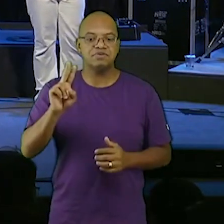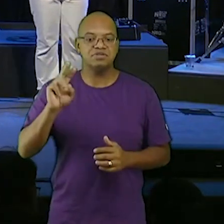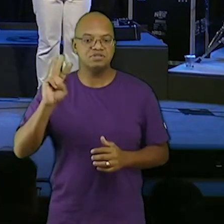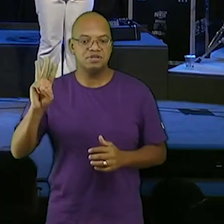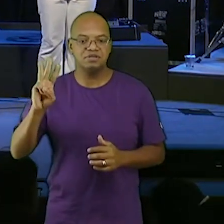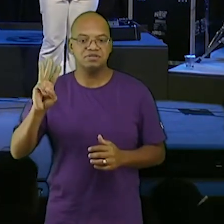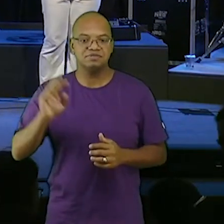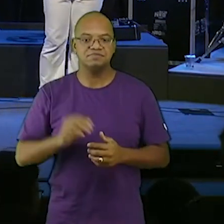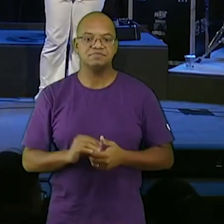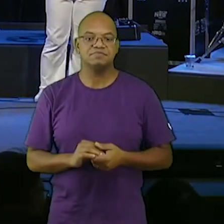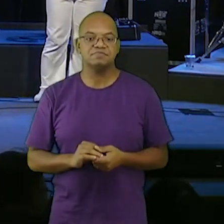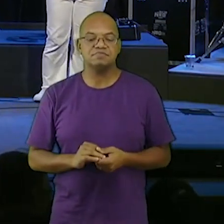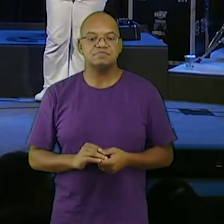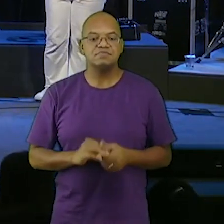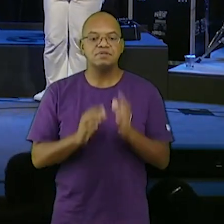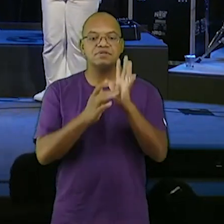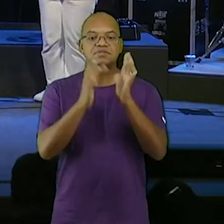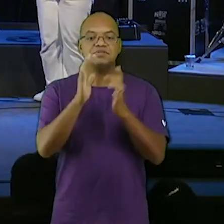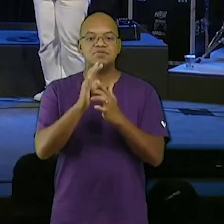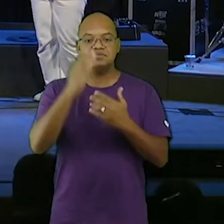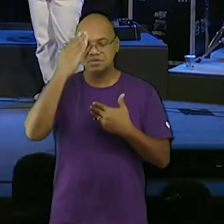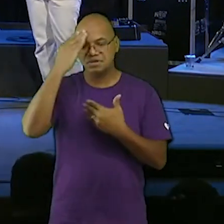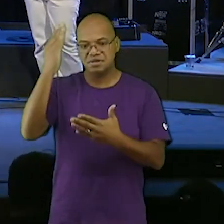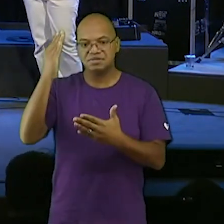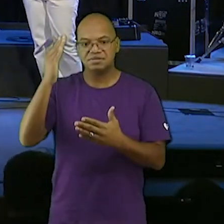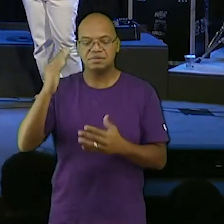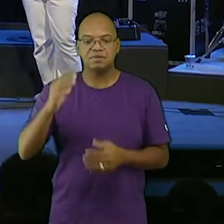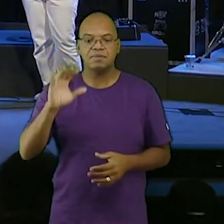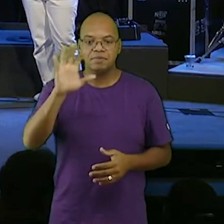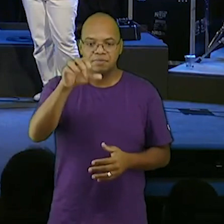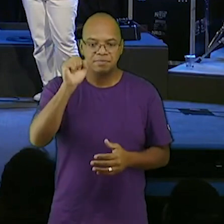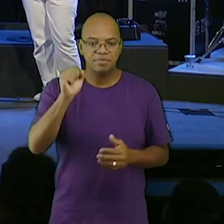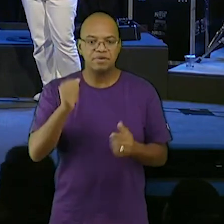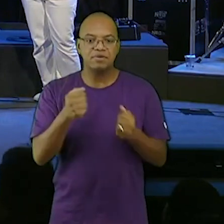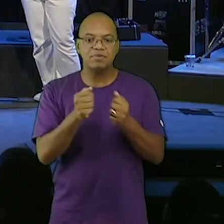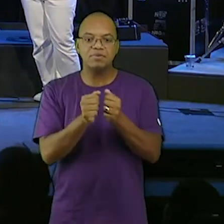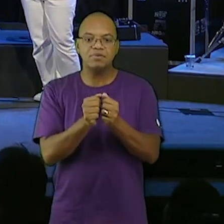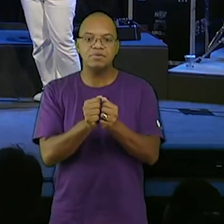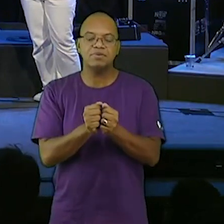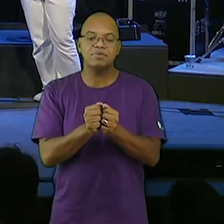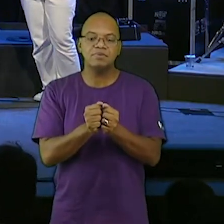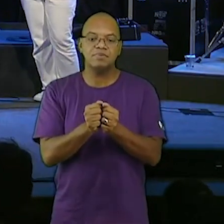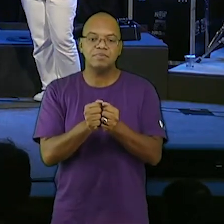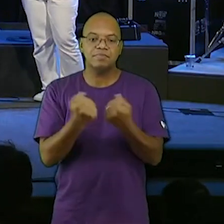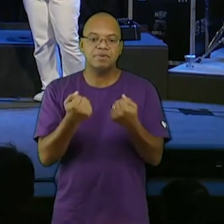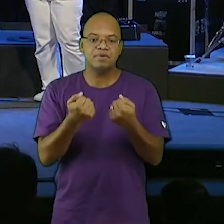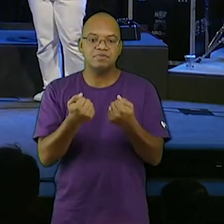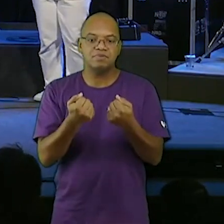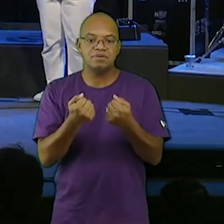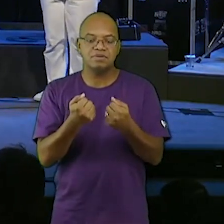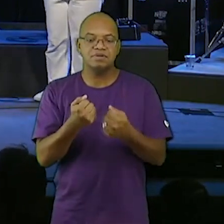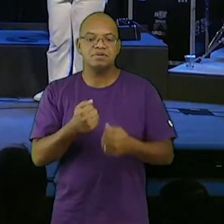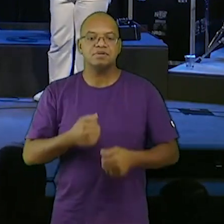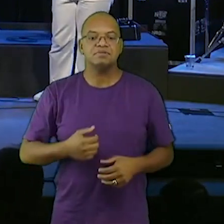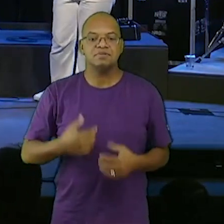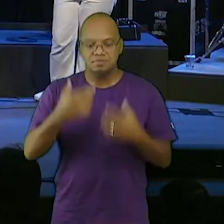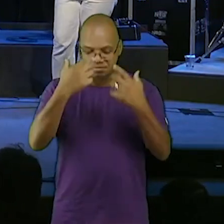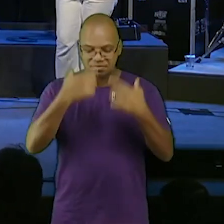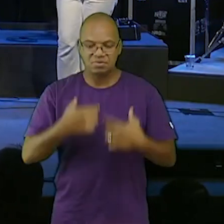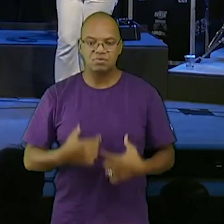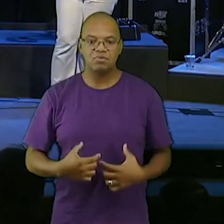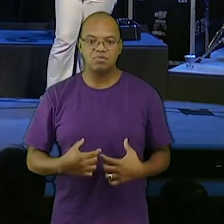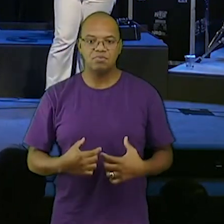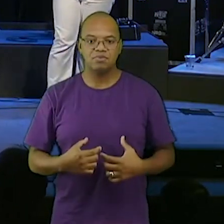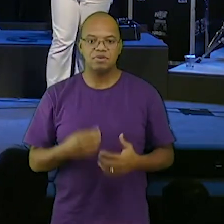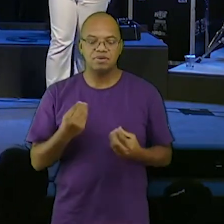ele tomou pão e disse isso aqui é o meu corpo o que terá que é dado por